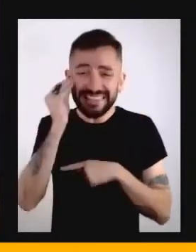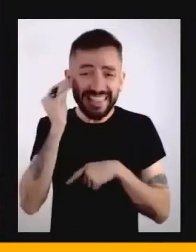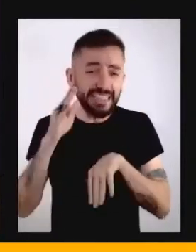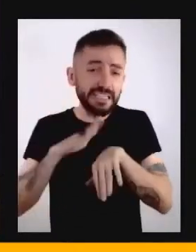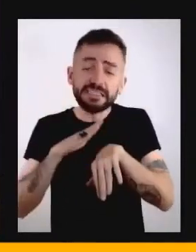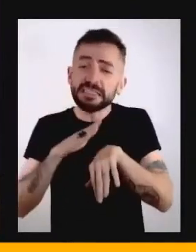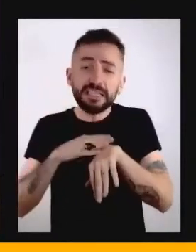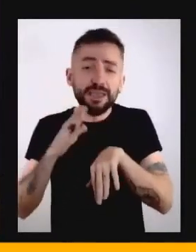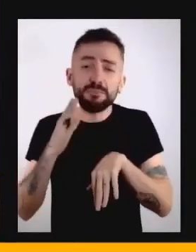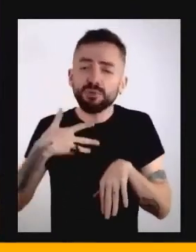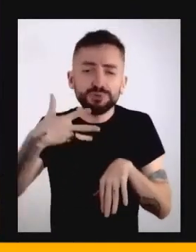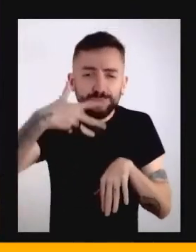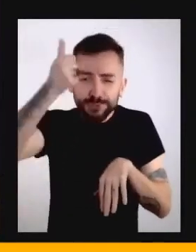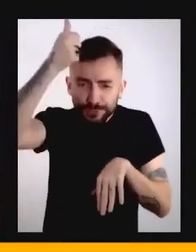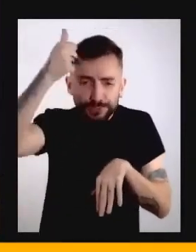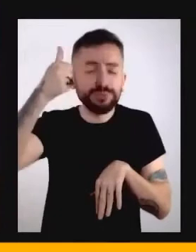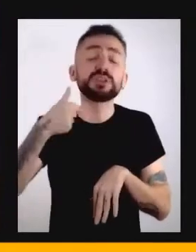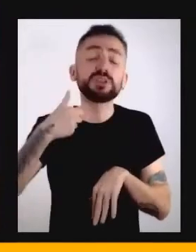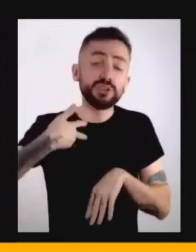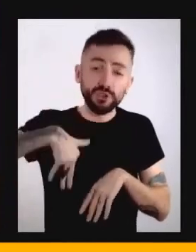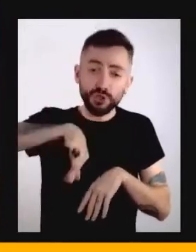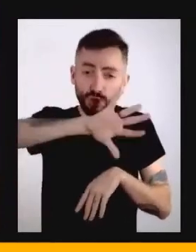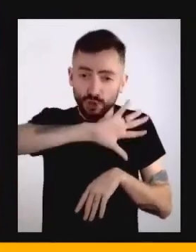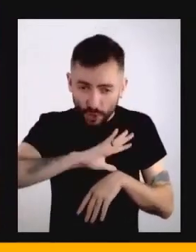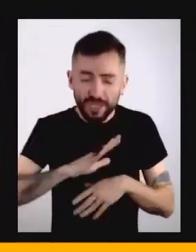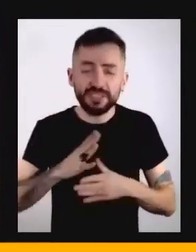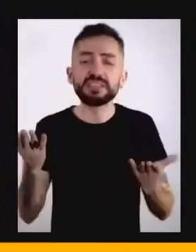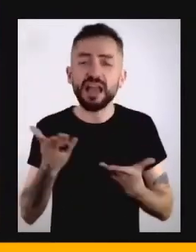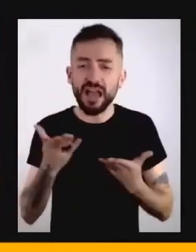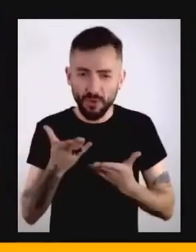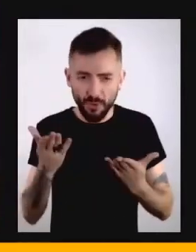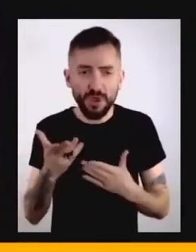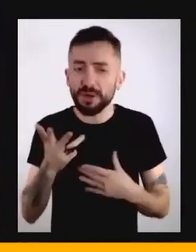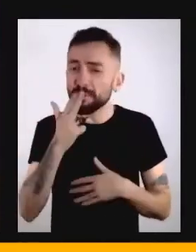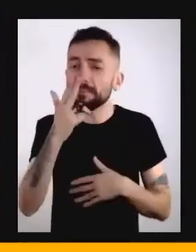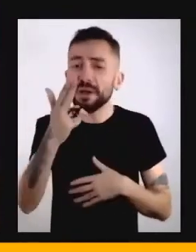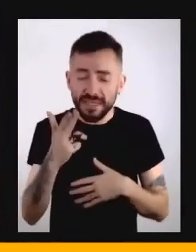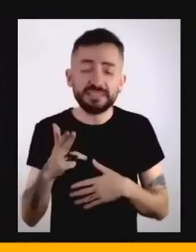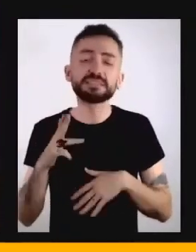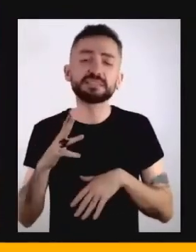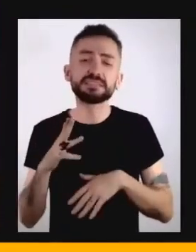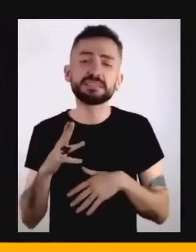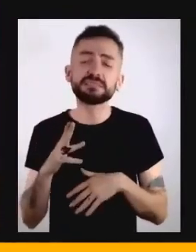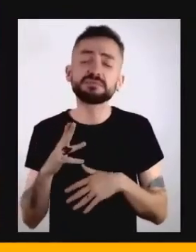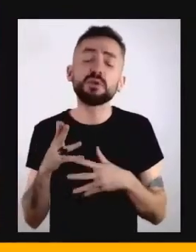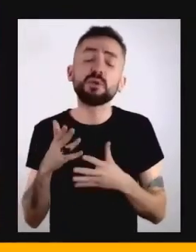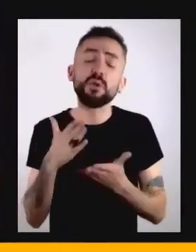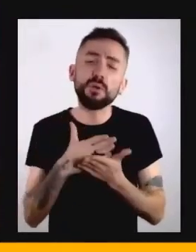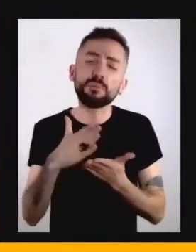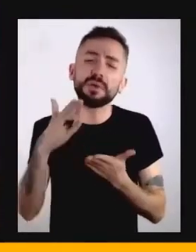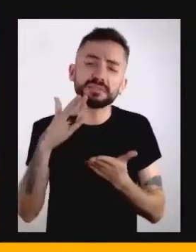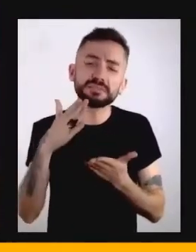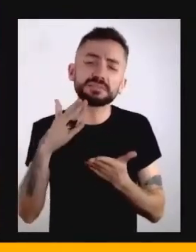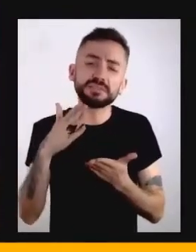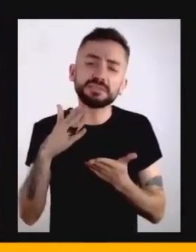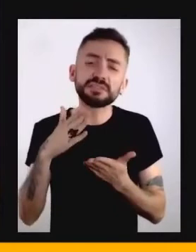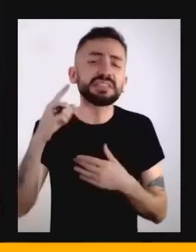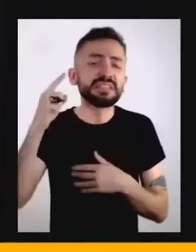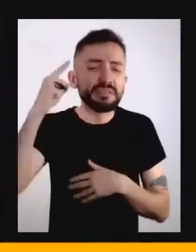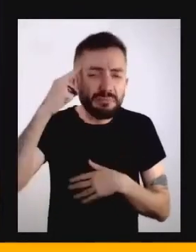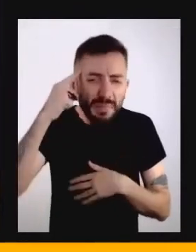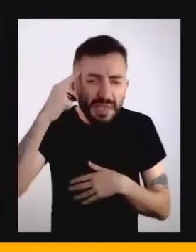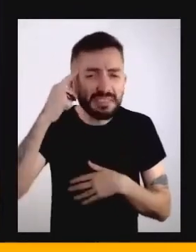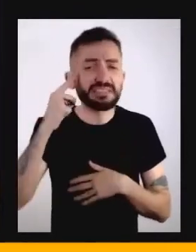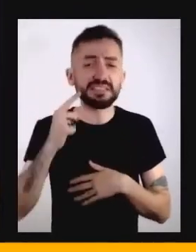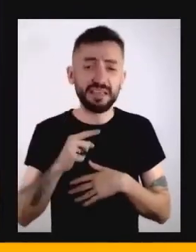nossa relação, a nossa distância entre o espaço e aumentaram essa ideia de um tempo global,